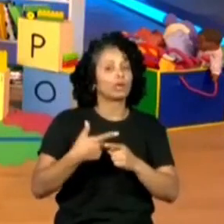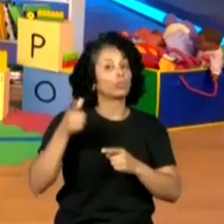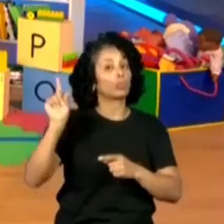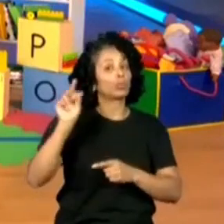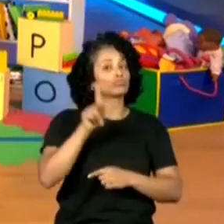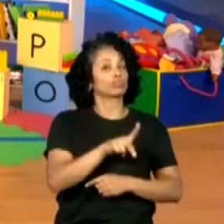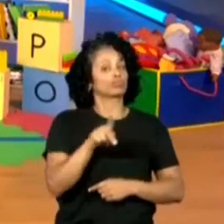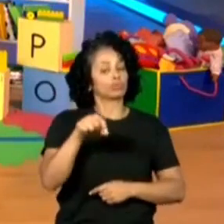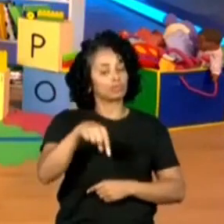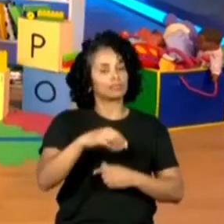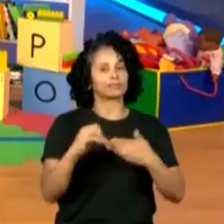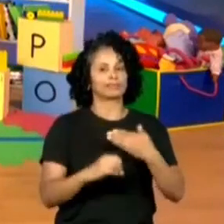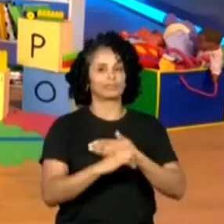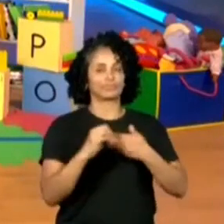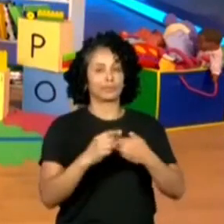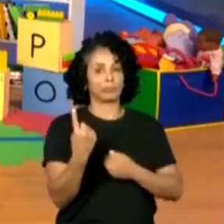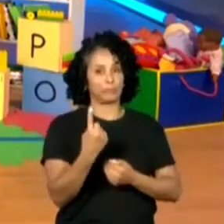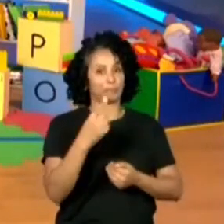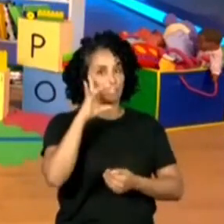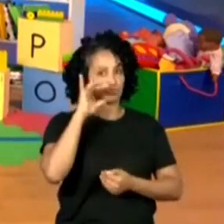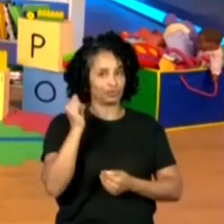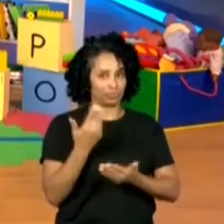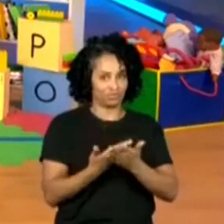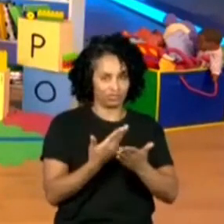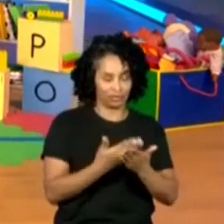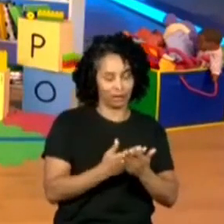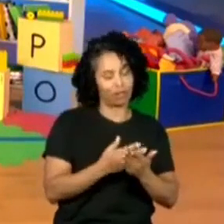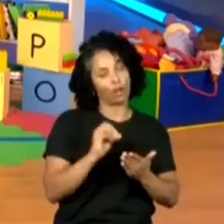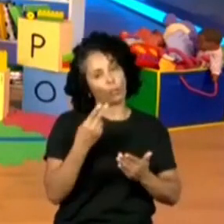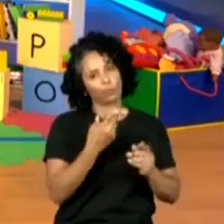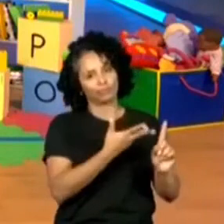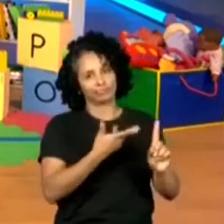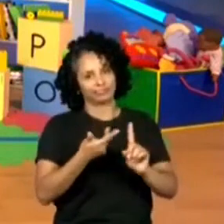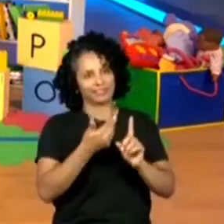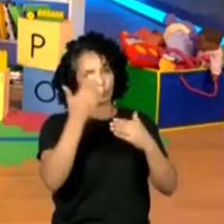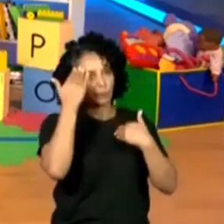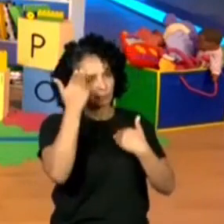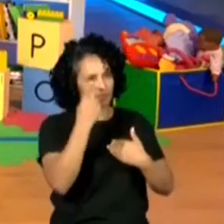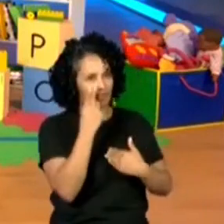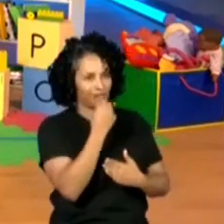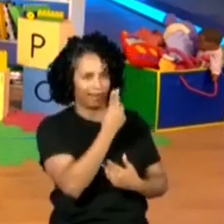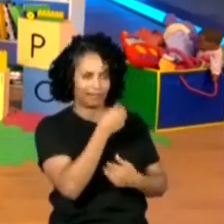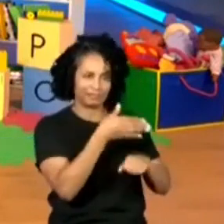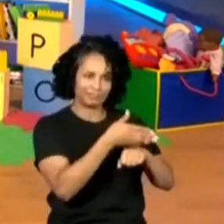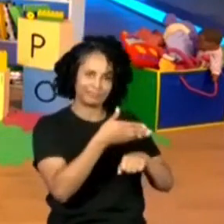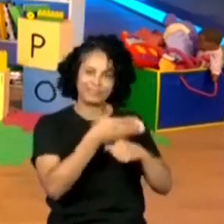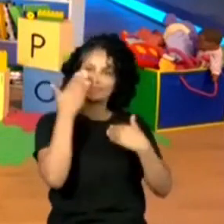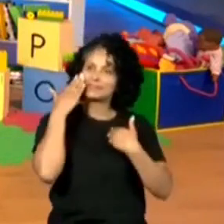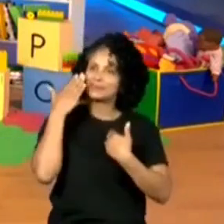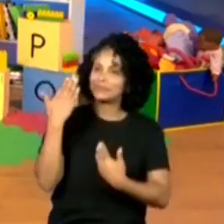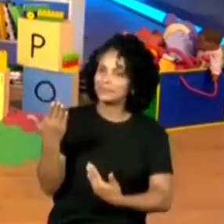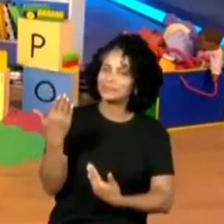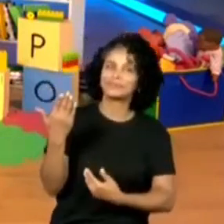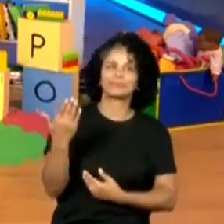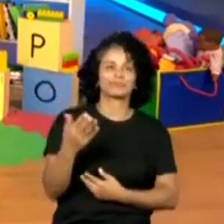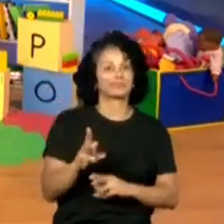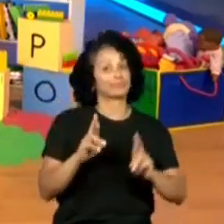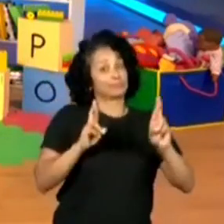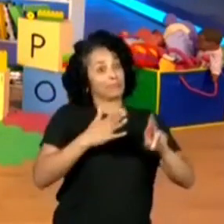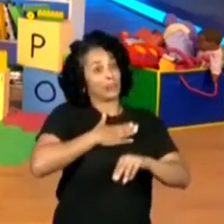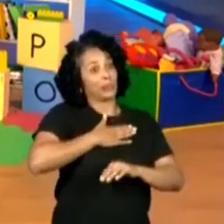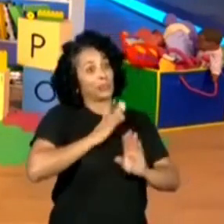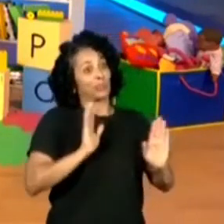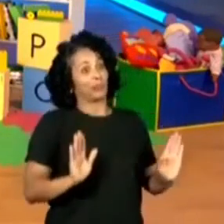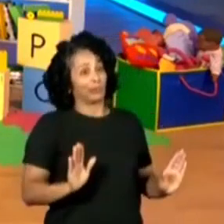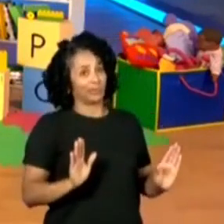com o nosso primeiro dia de aula, com o nosso acolhimento. Professor Rafael, muito obrigada pela sua participação. Eu que agradeço. Obrigado, Eu espero que você tenha gostado, professor.